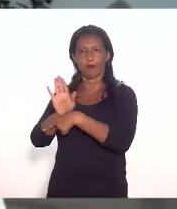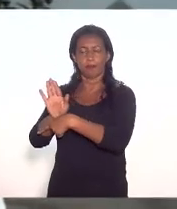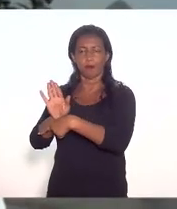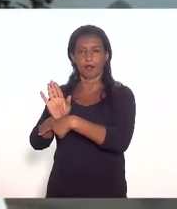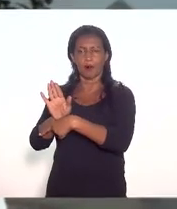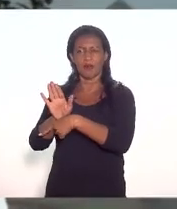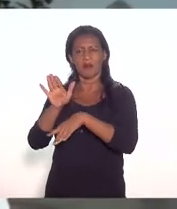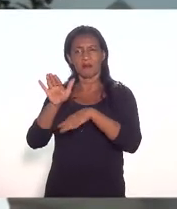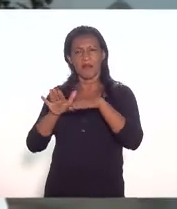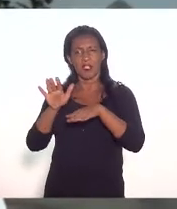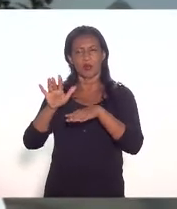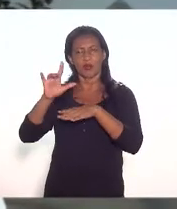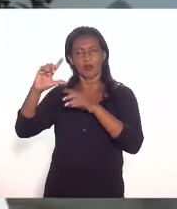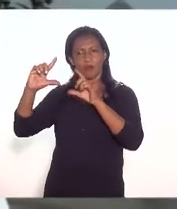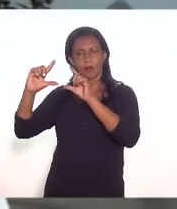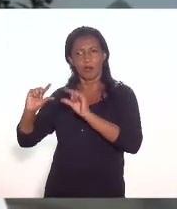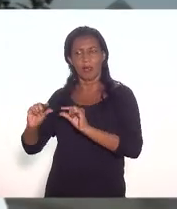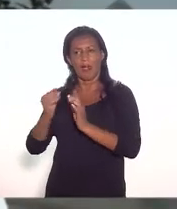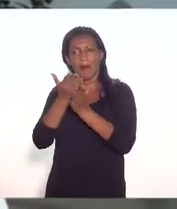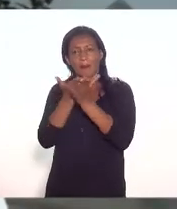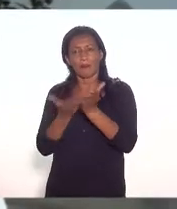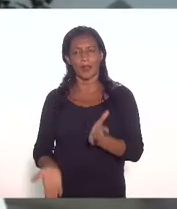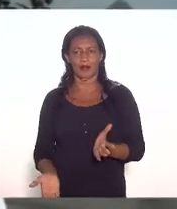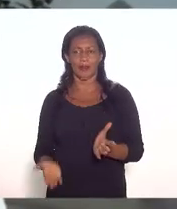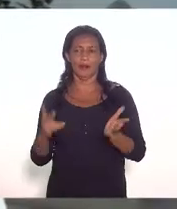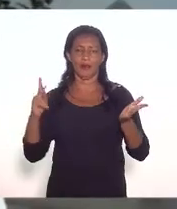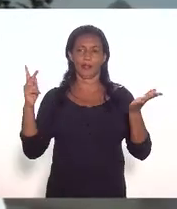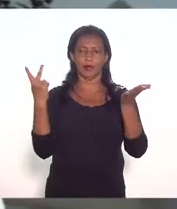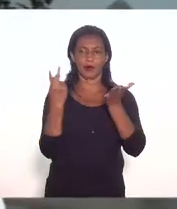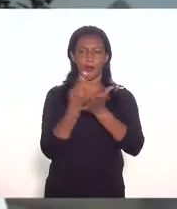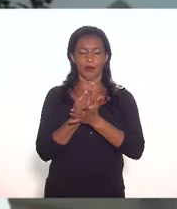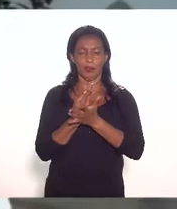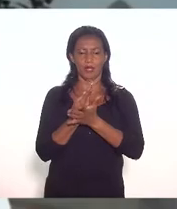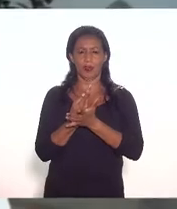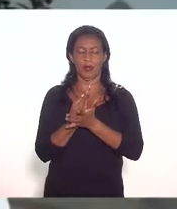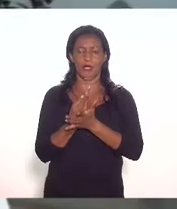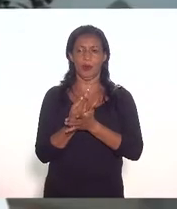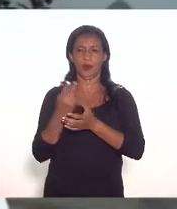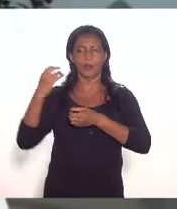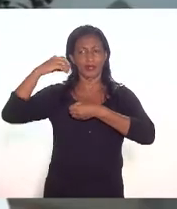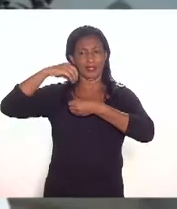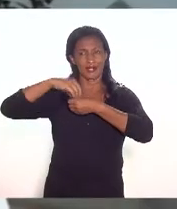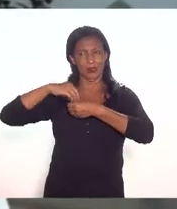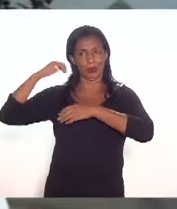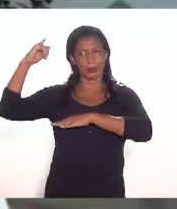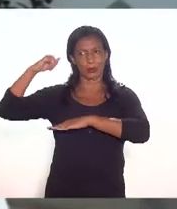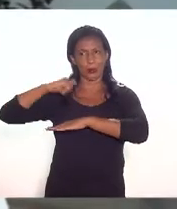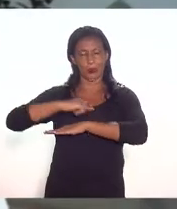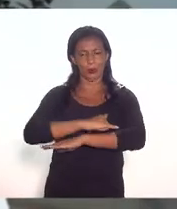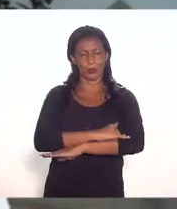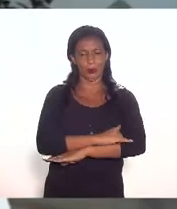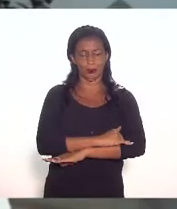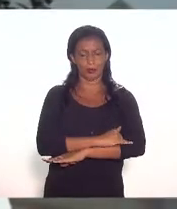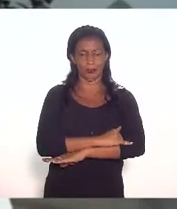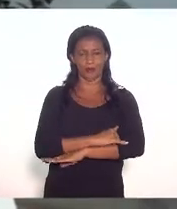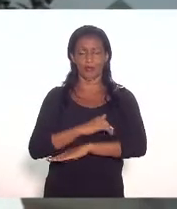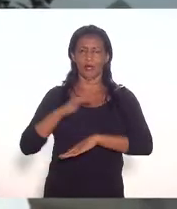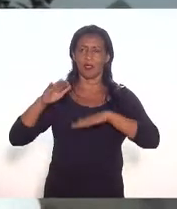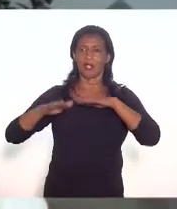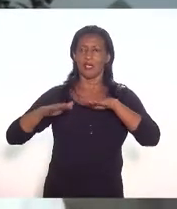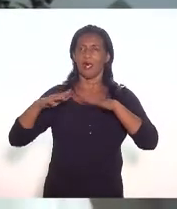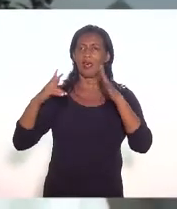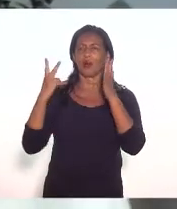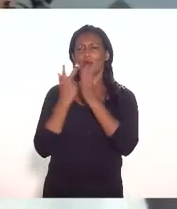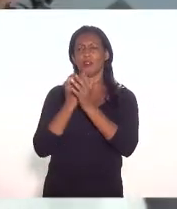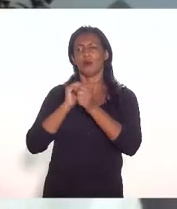parcialmente as perdas sofridas pelo pelo segmento aeroportuário e aeroviário em função da pandemia e também